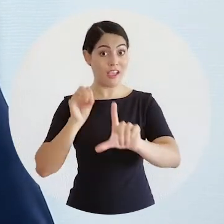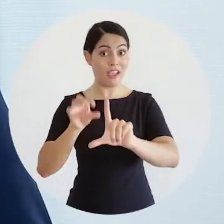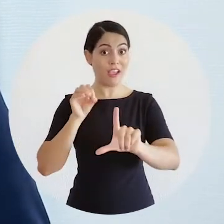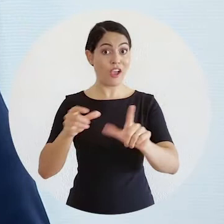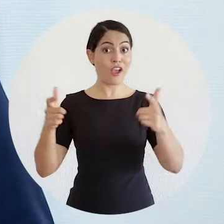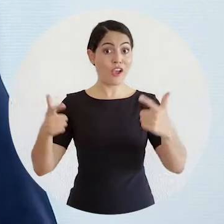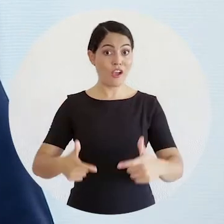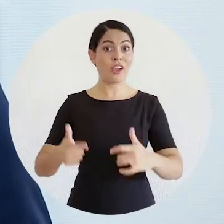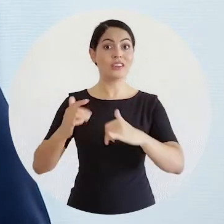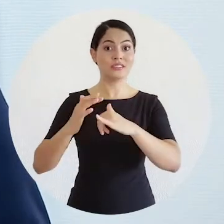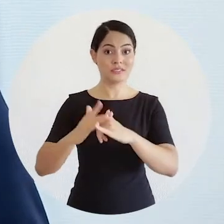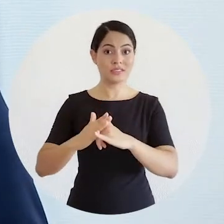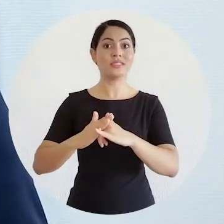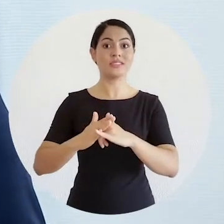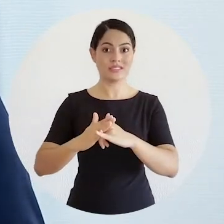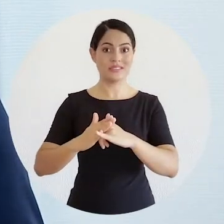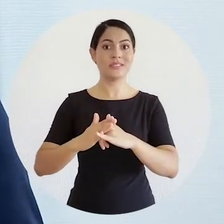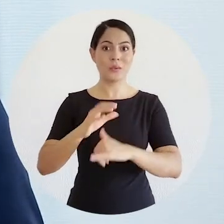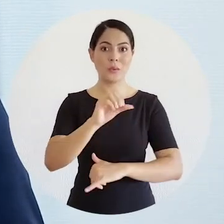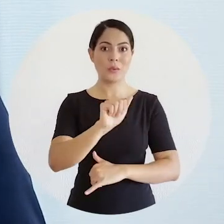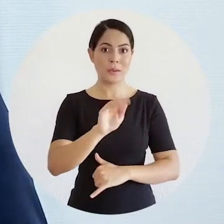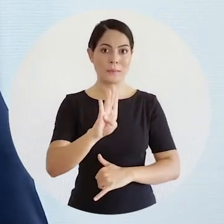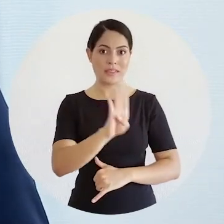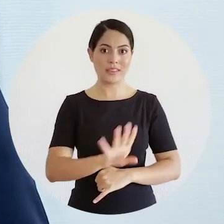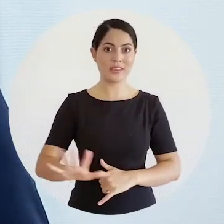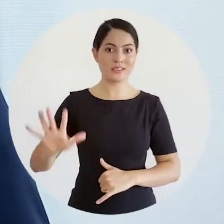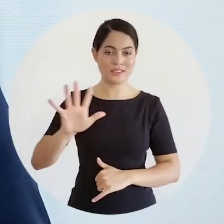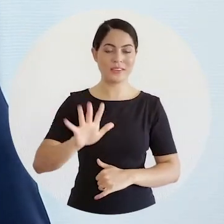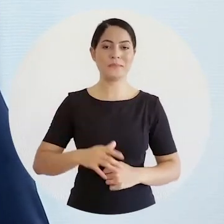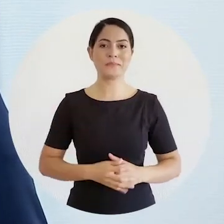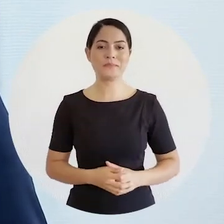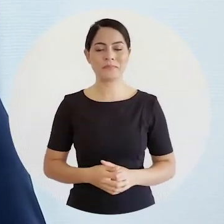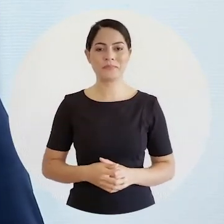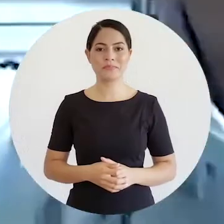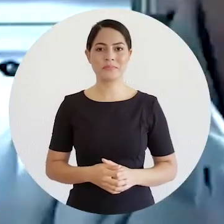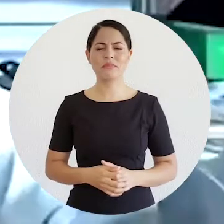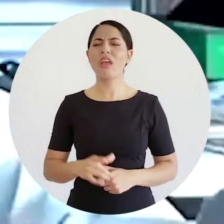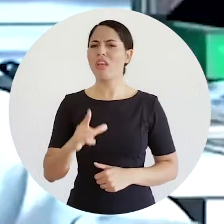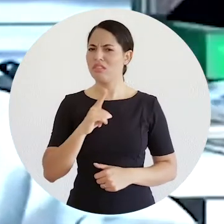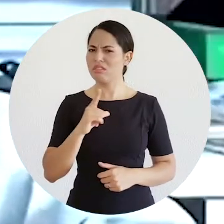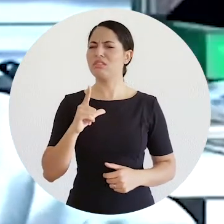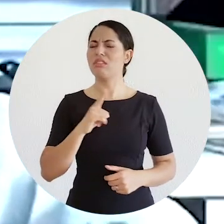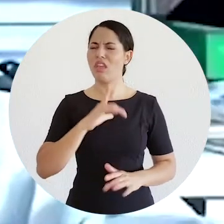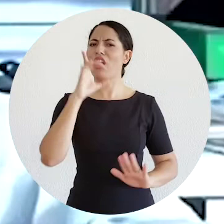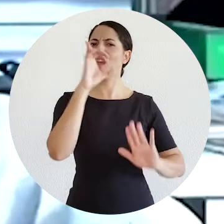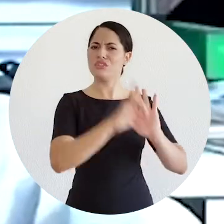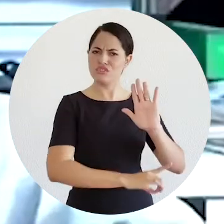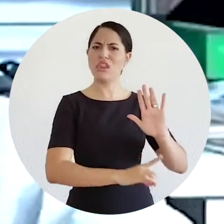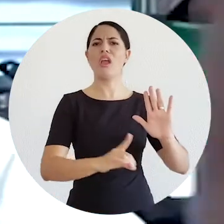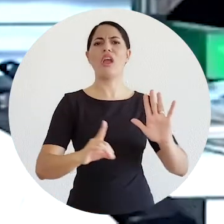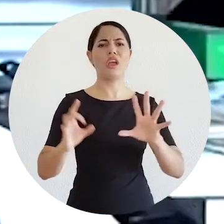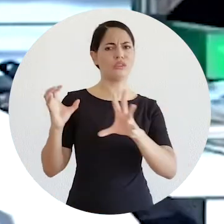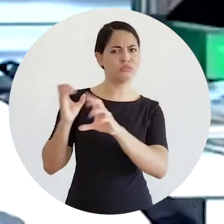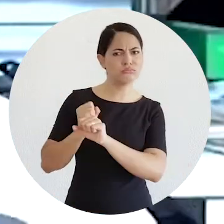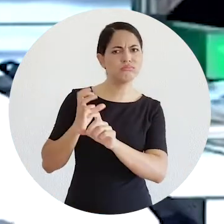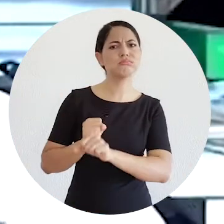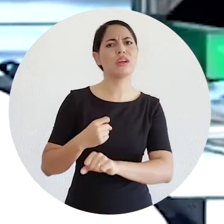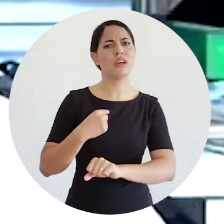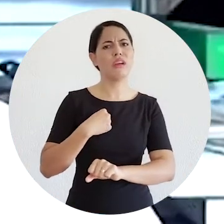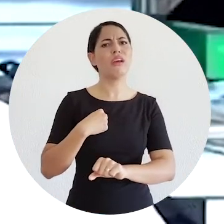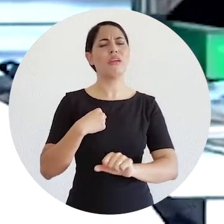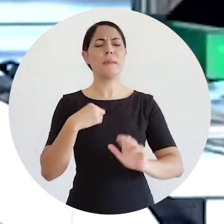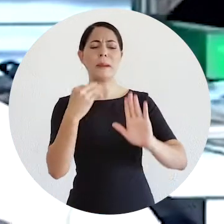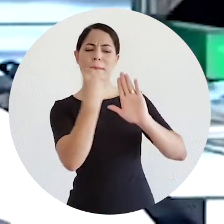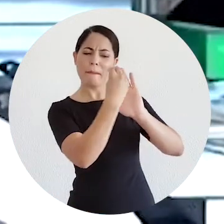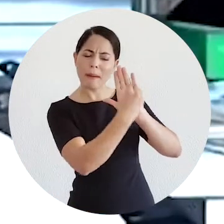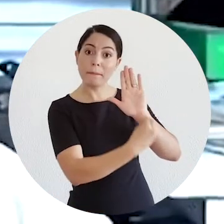em tempo real pelo canal oficial da UAB Nacional no YouTube. Eu tenho os grandes sistemas, direito e economia, mas eu